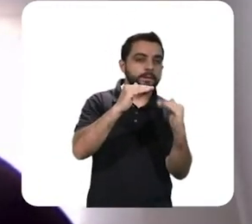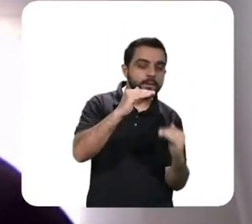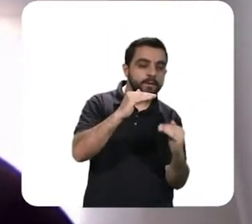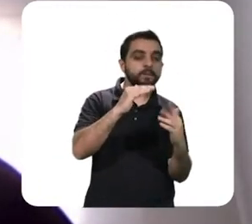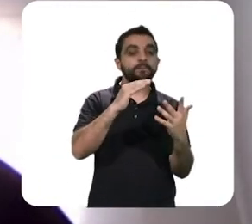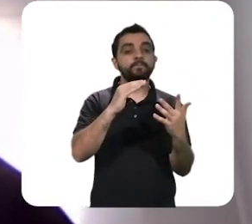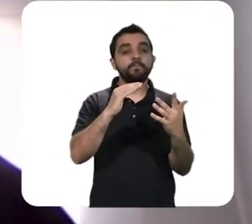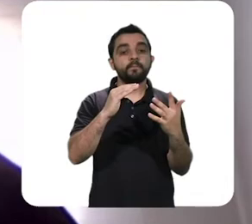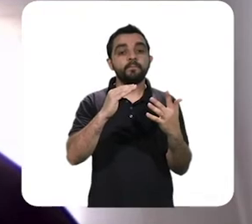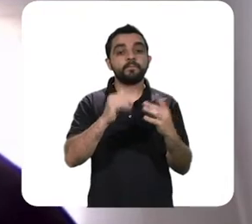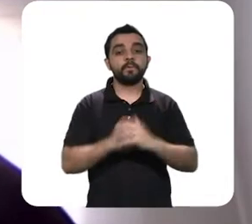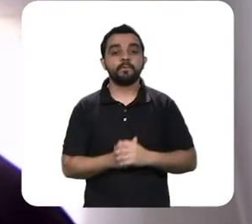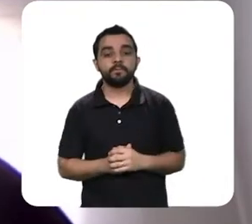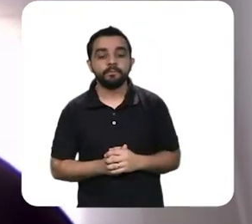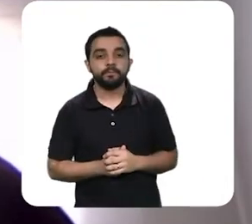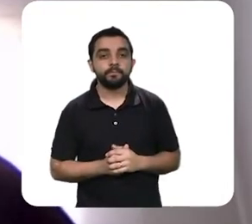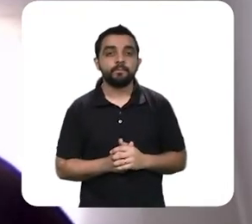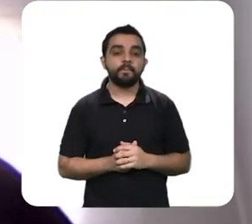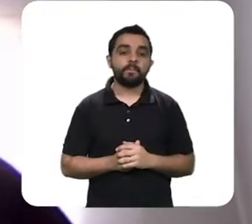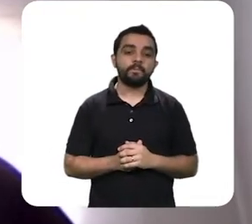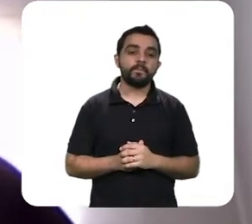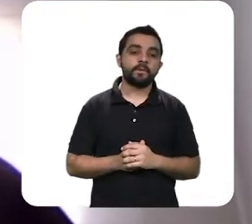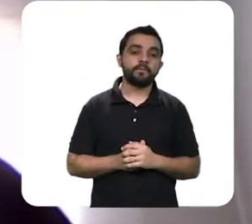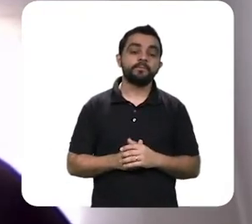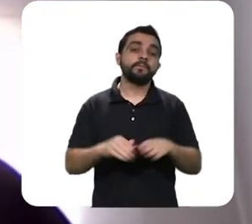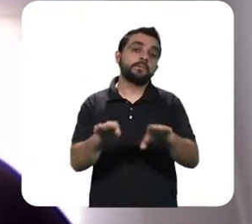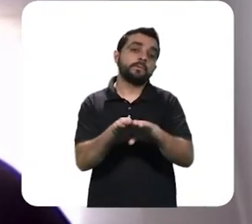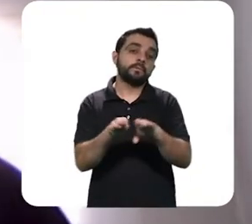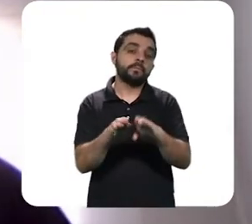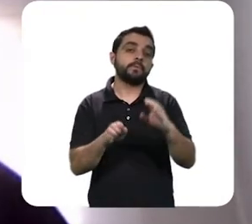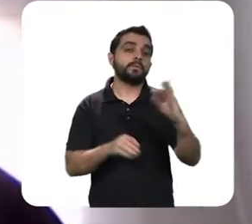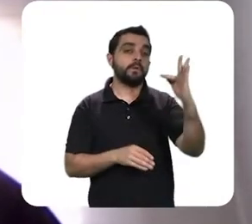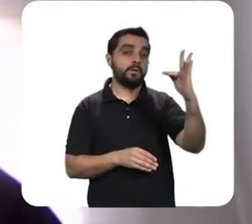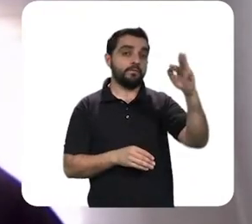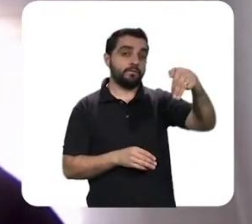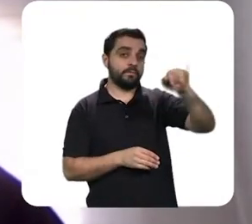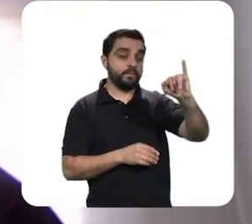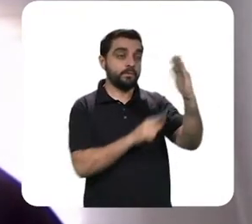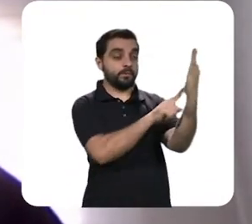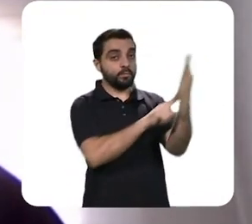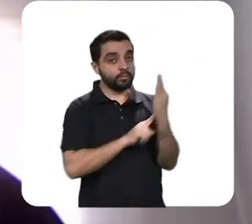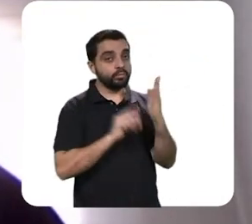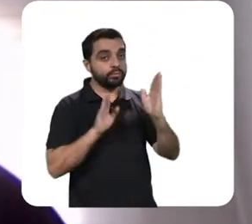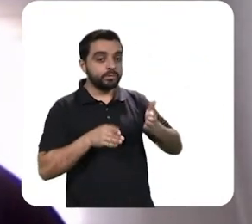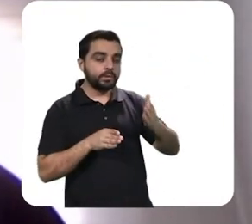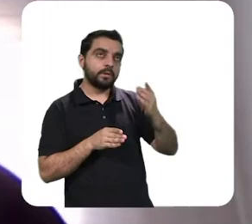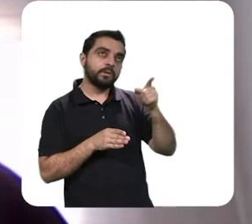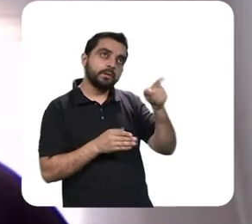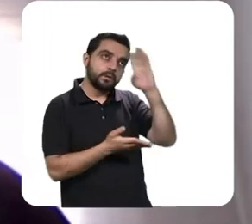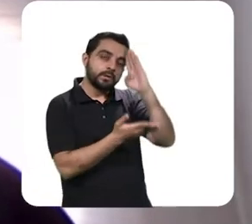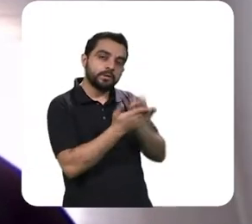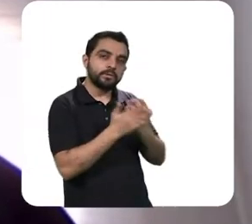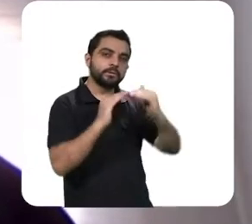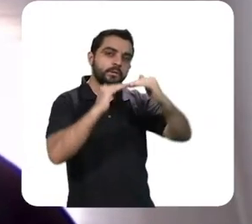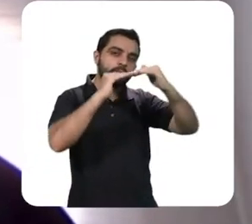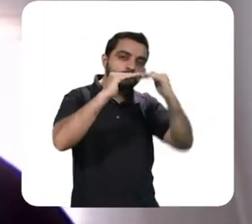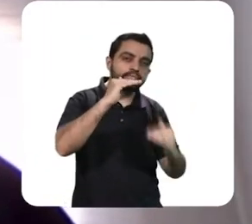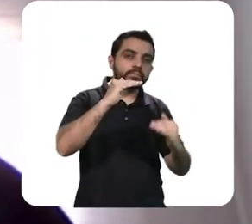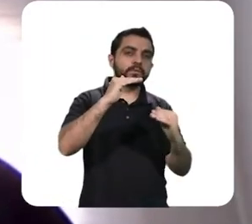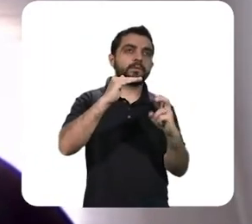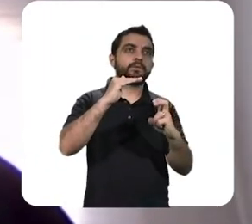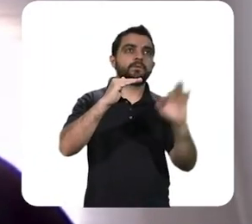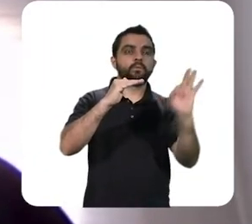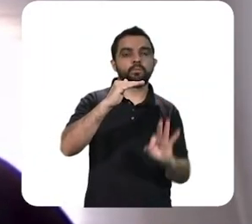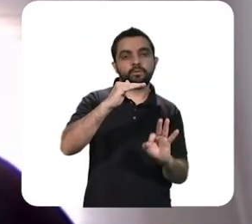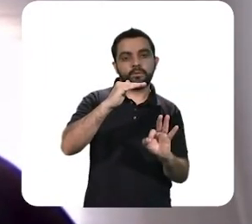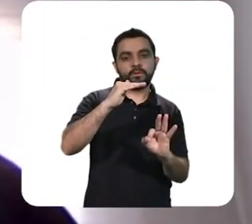né. Recentemente saiu uma projeção, hoje mesmo, do FMI, apontando uma perspectiva